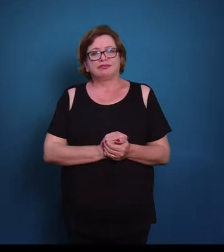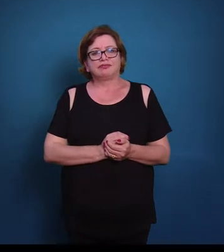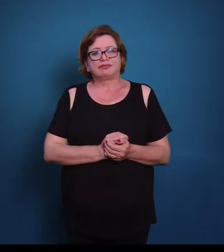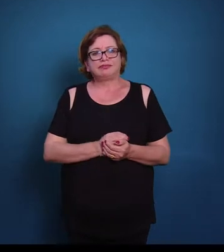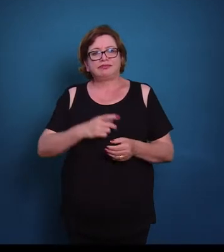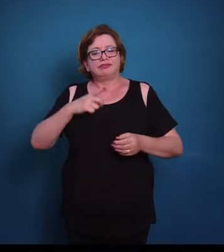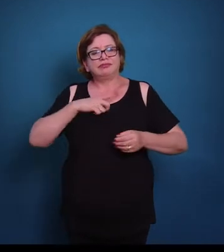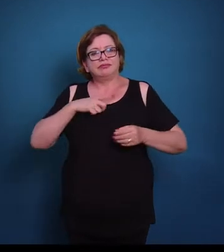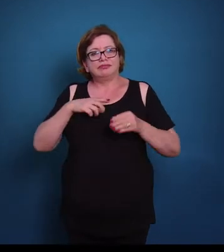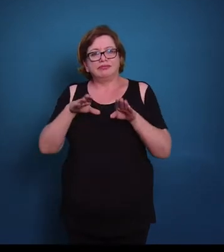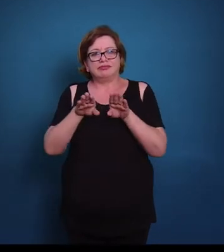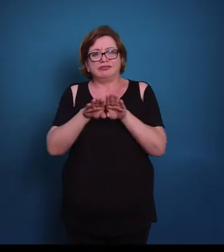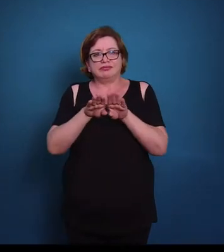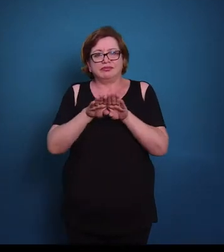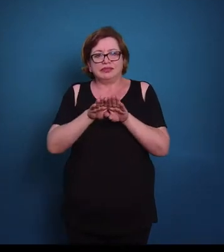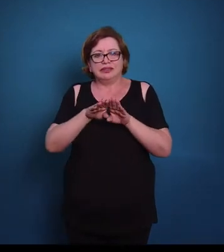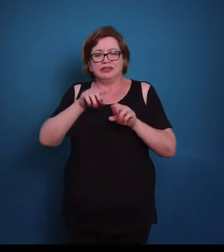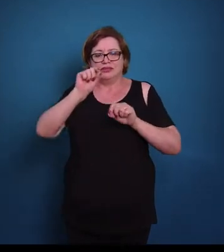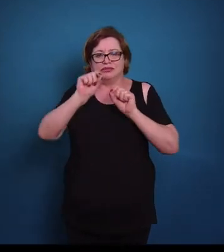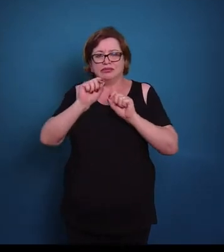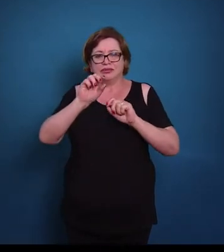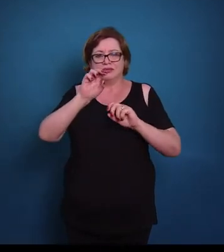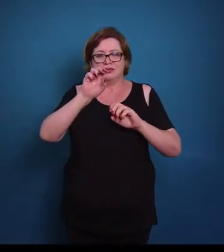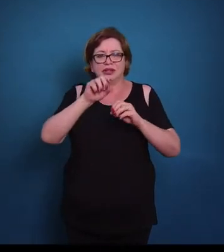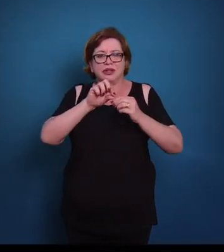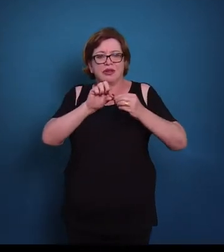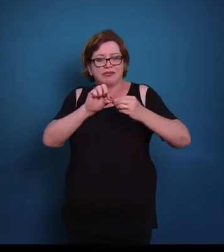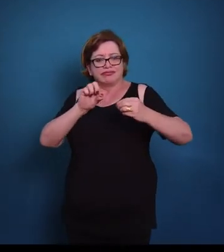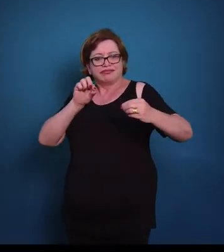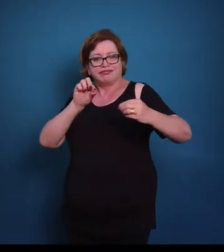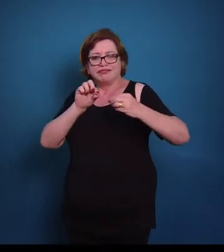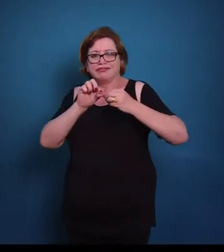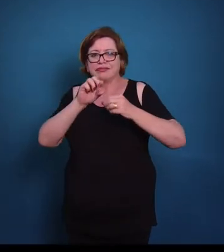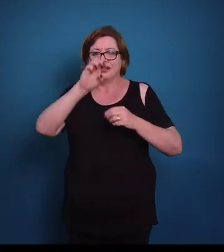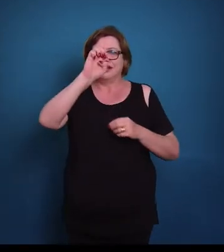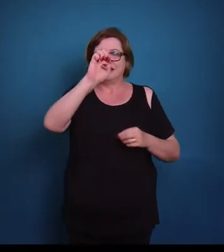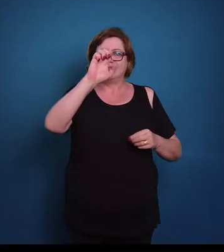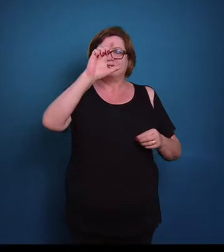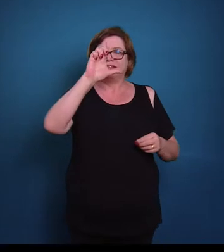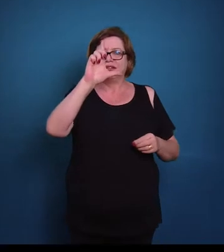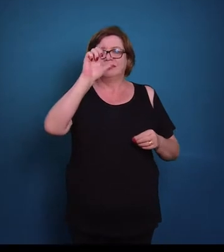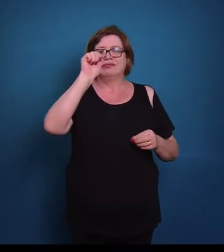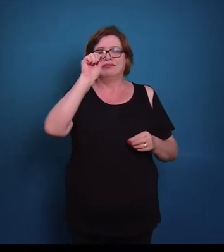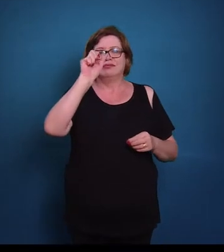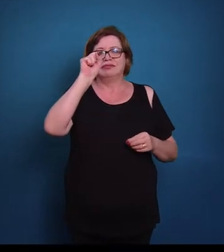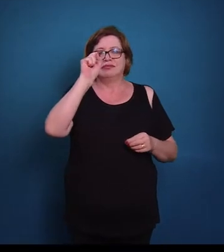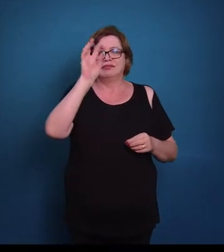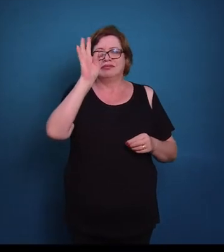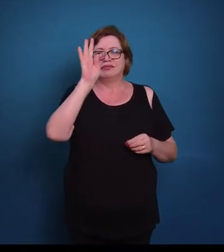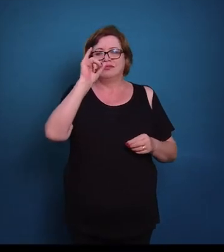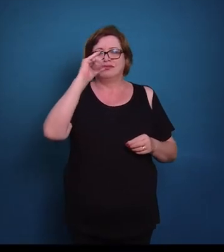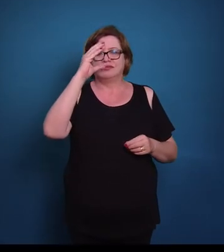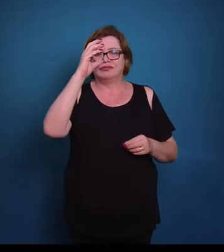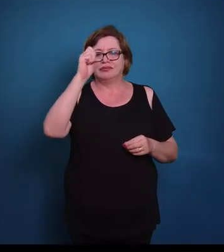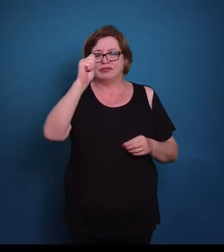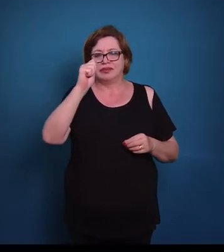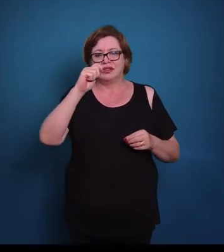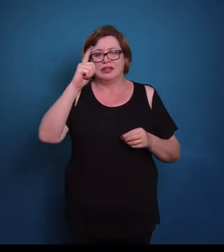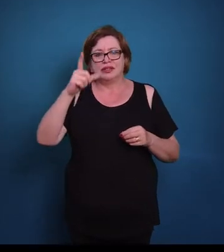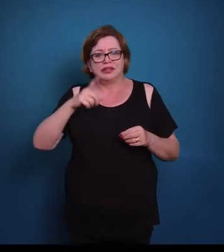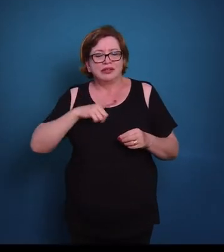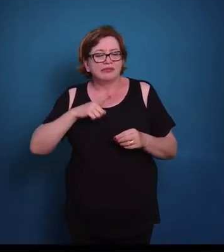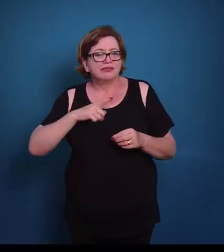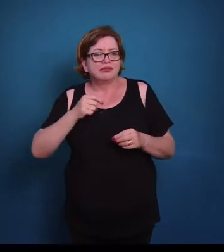Nós temos também a cartilagem elástica, então a diferença da cartilagem elástica para a hialina, é que na cartilagem elástica nós temos uma quantidade menor de